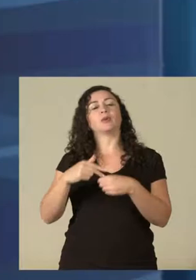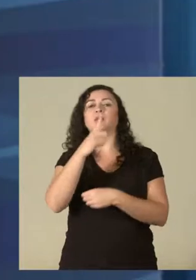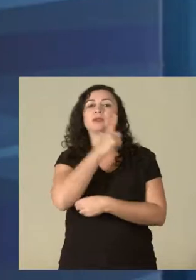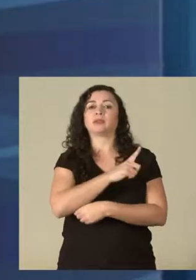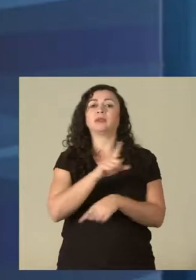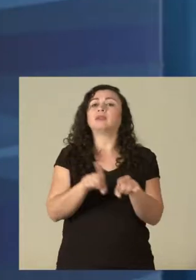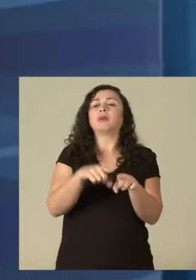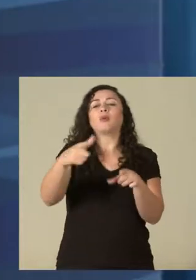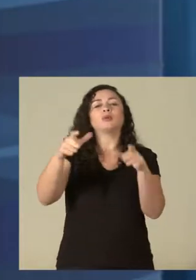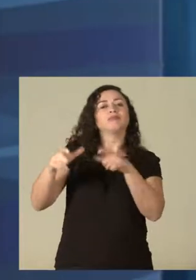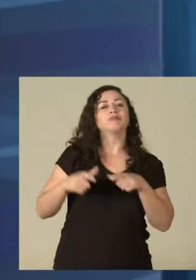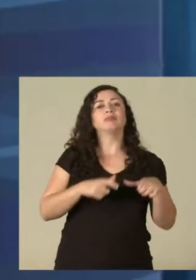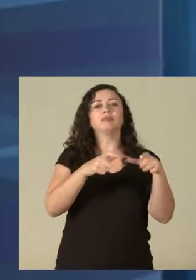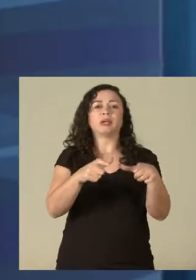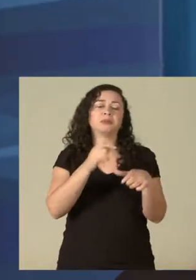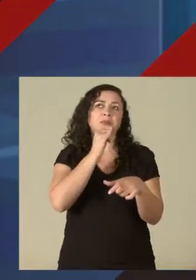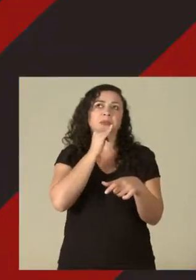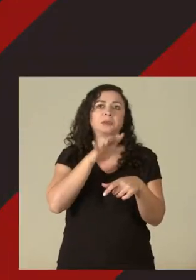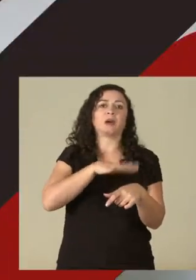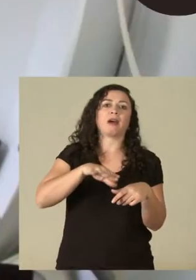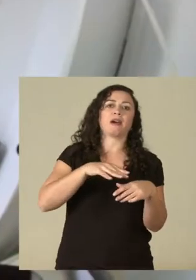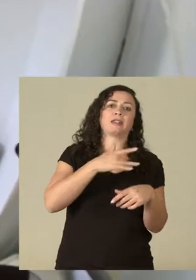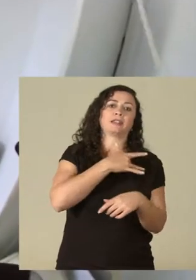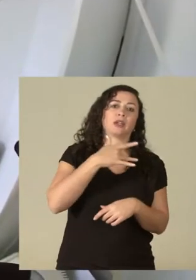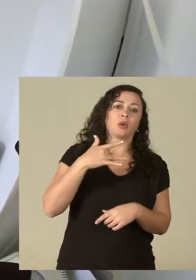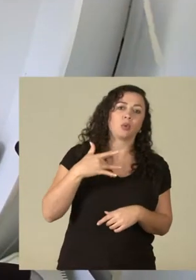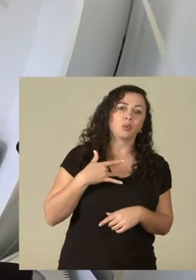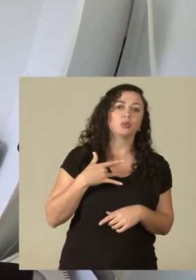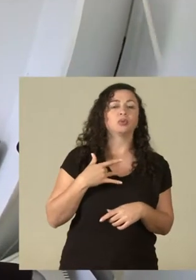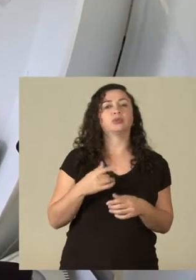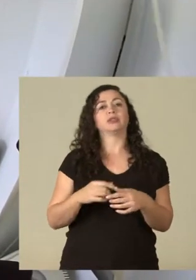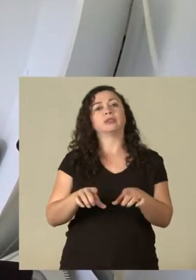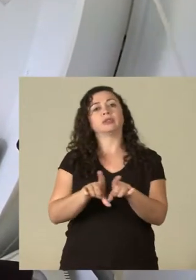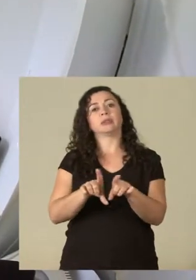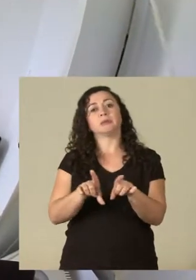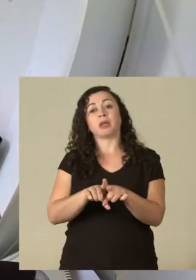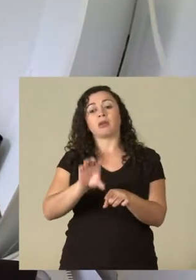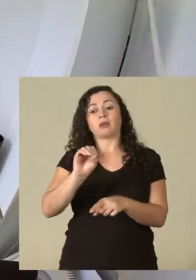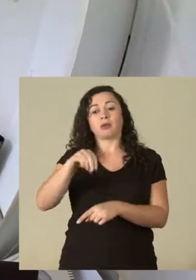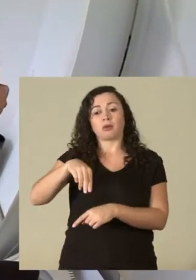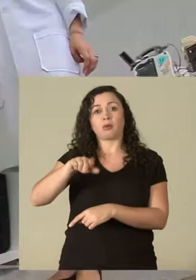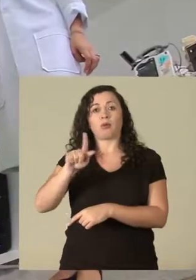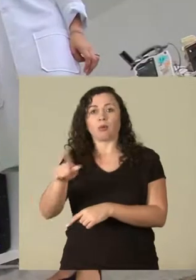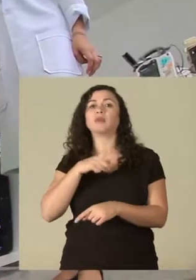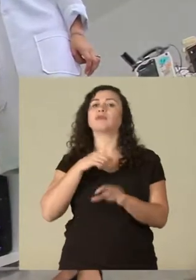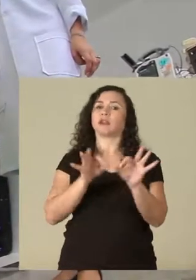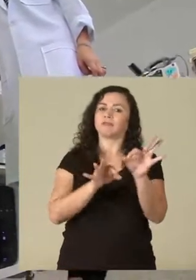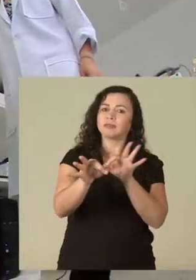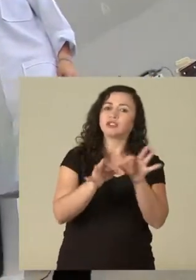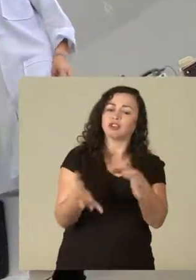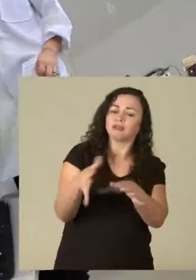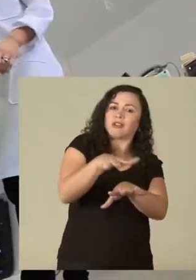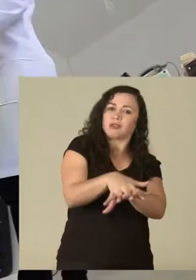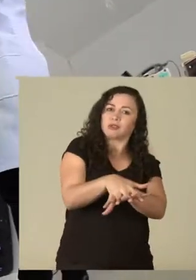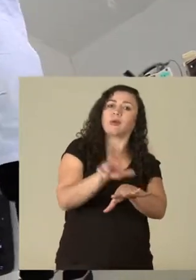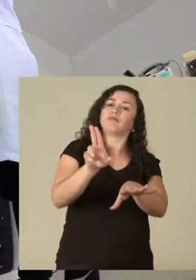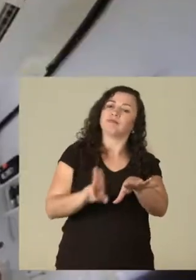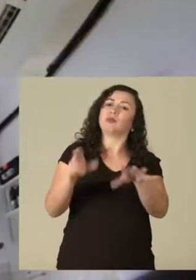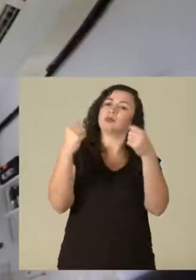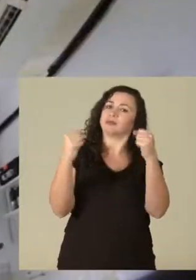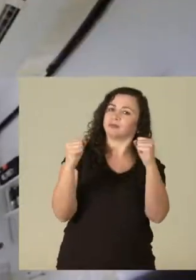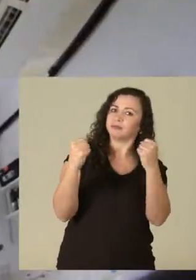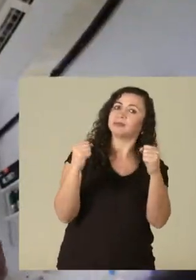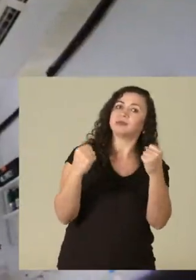espaços, como espaços ligados à área de saúde. Muitas ONGs têm projetos também de inclusão ligados à área da educação